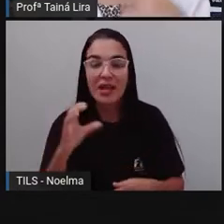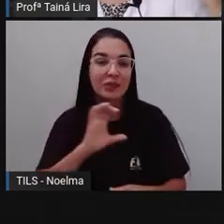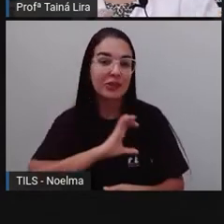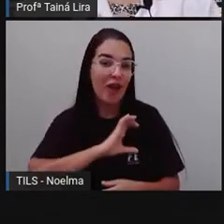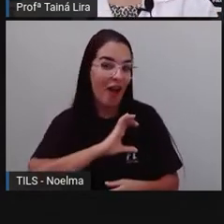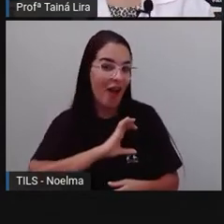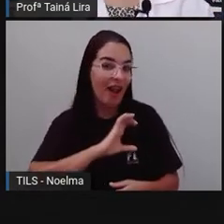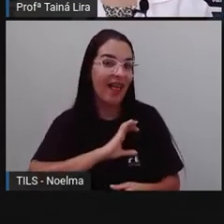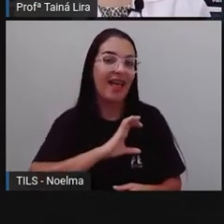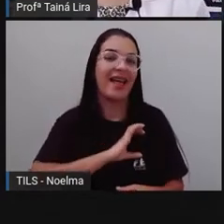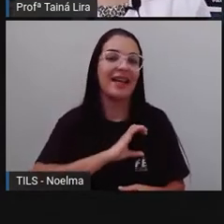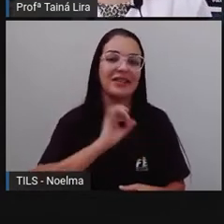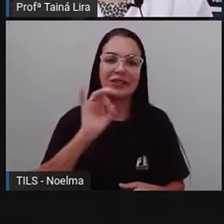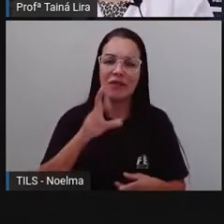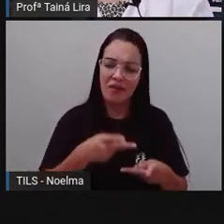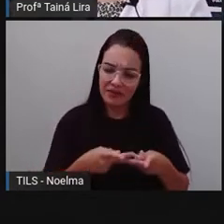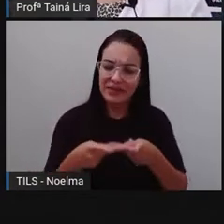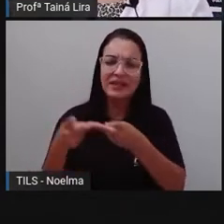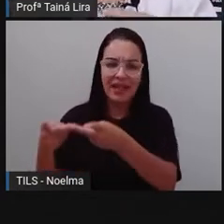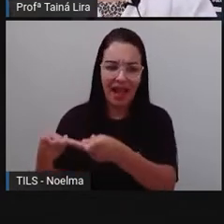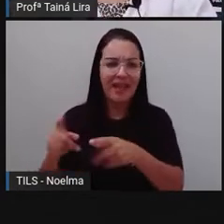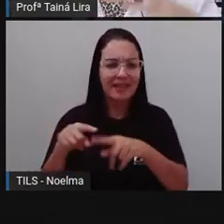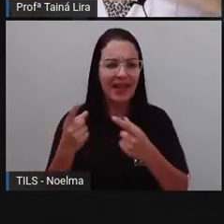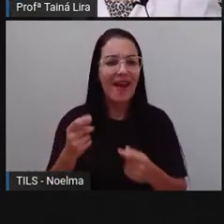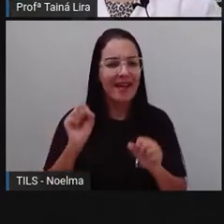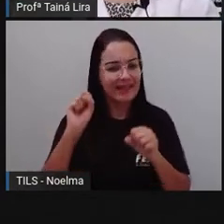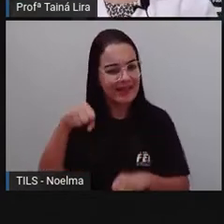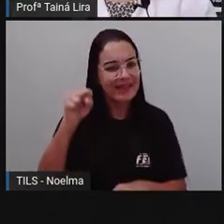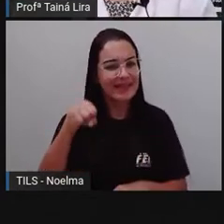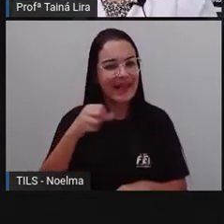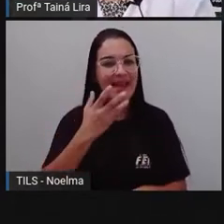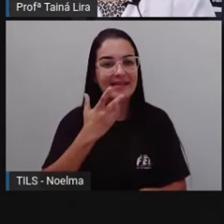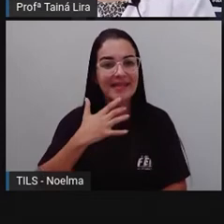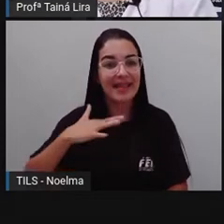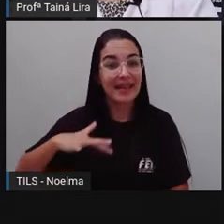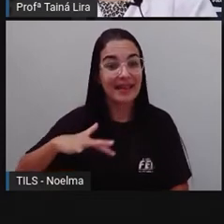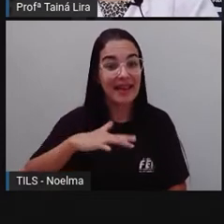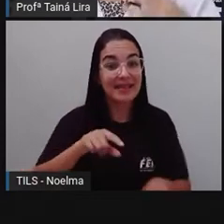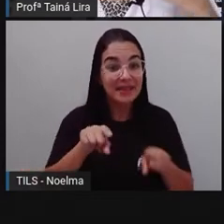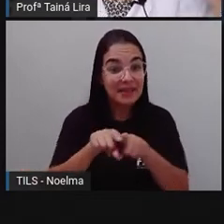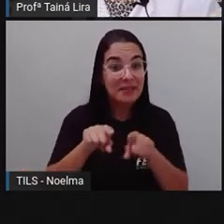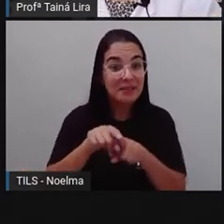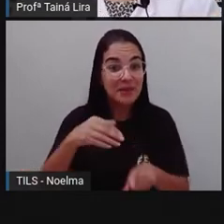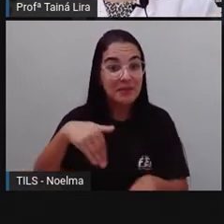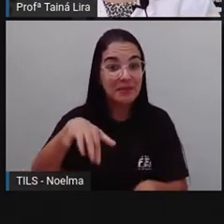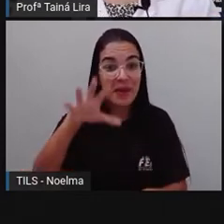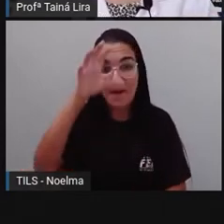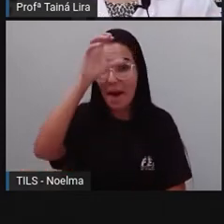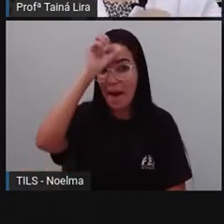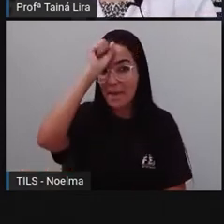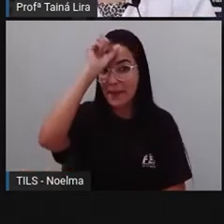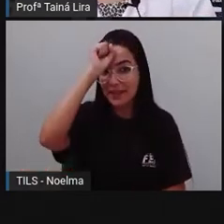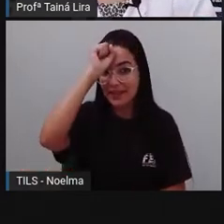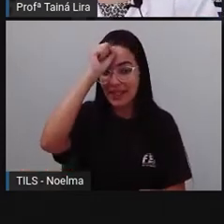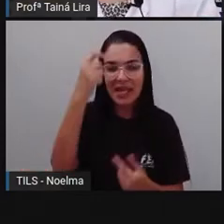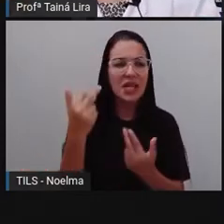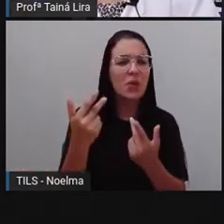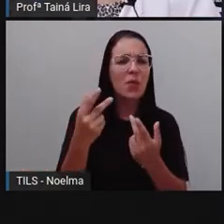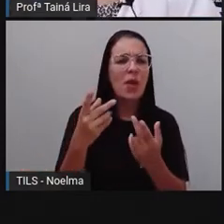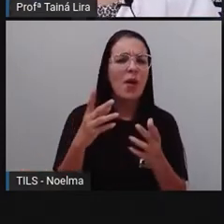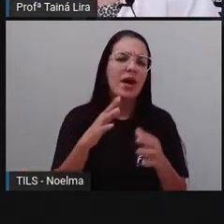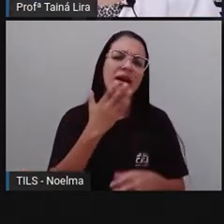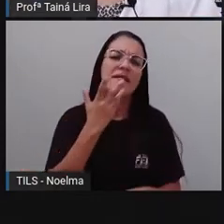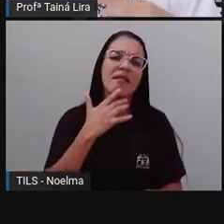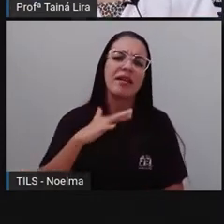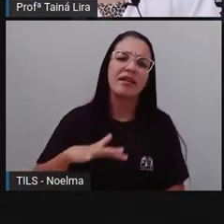dali, que só vão visitar, certo? Então, as crianças, elas também vão aprendendo, assim como as crianças indígenas, assim